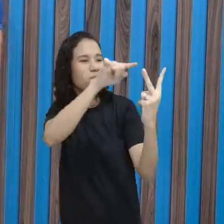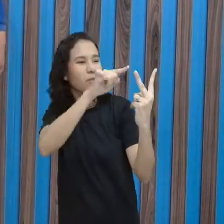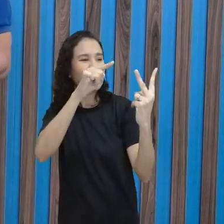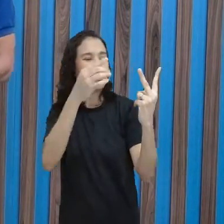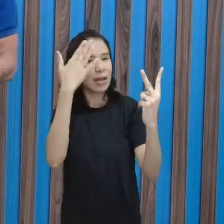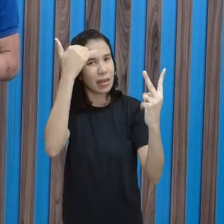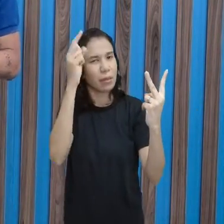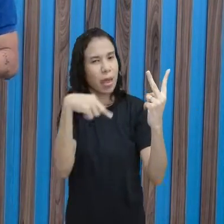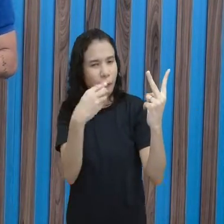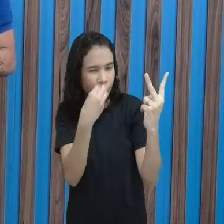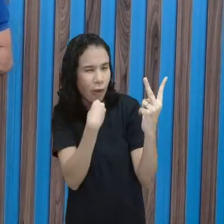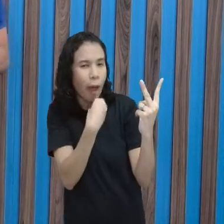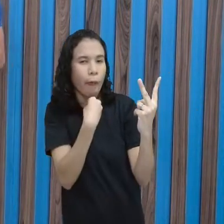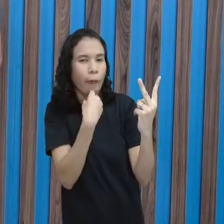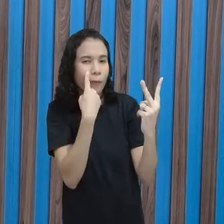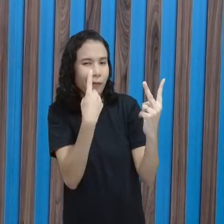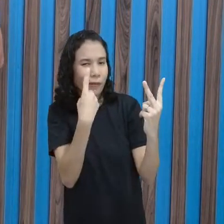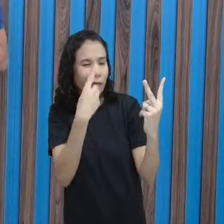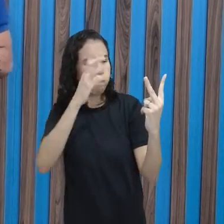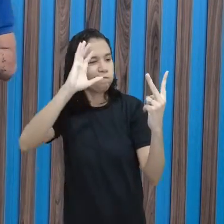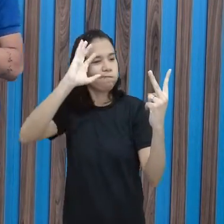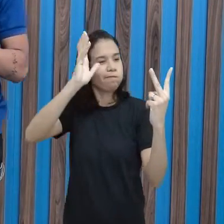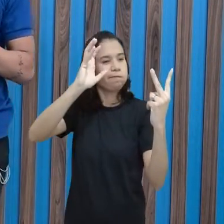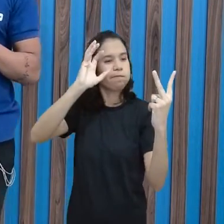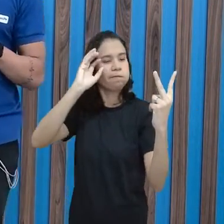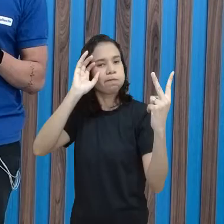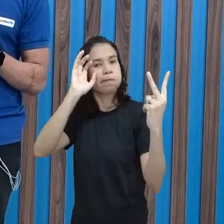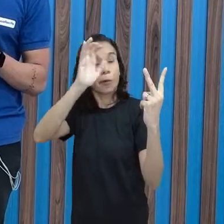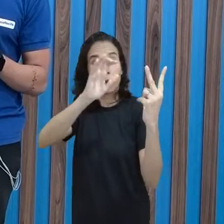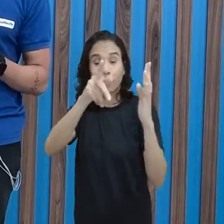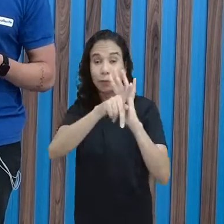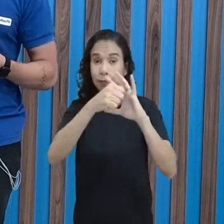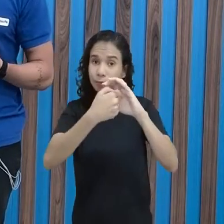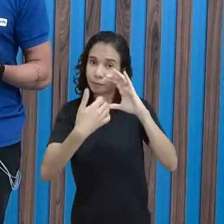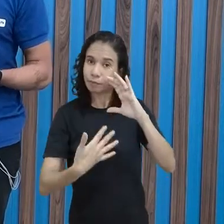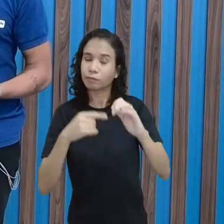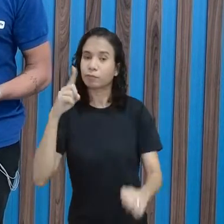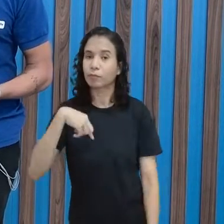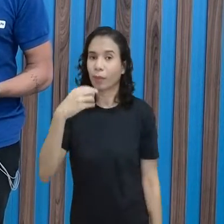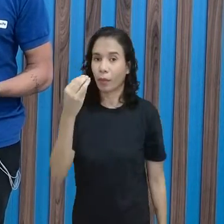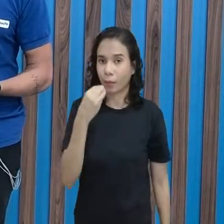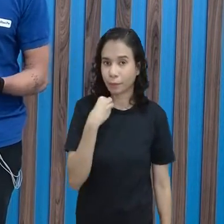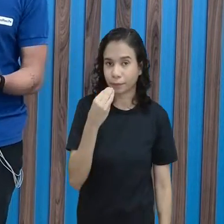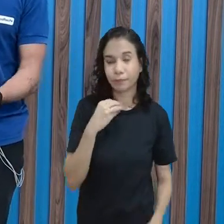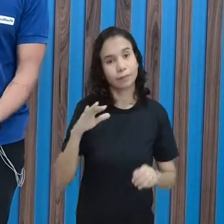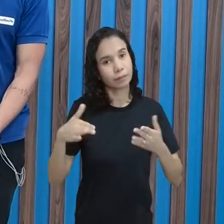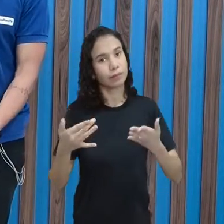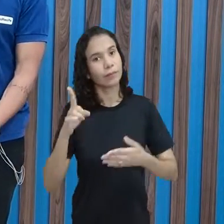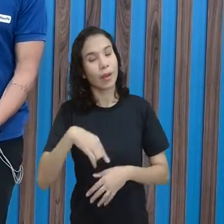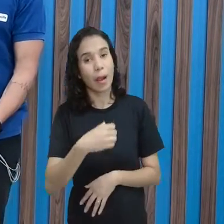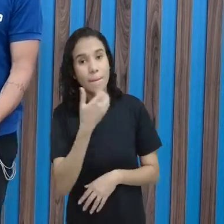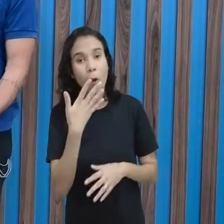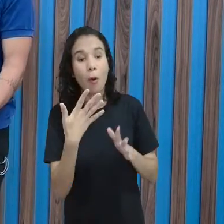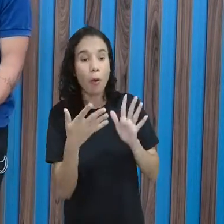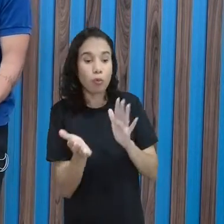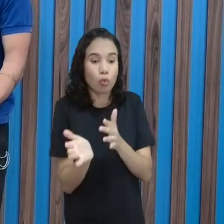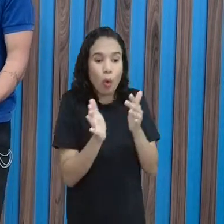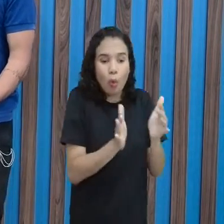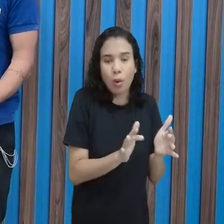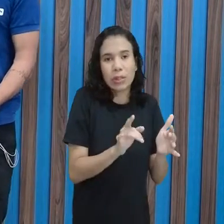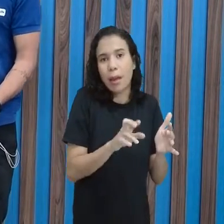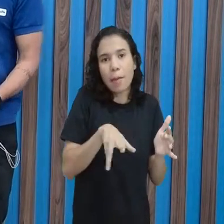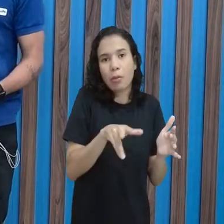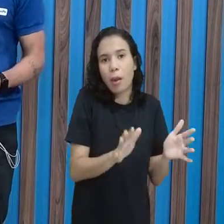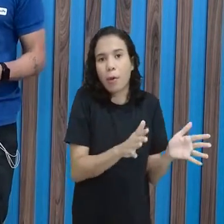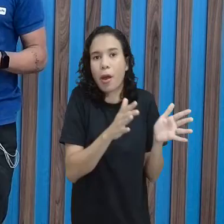o ataque é mais fraco, que a característica de ataque dela é mais fraca. Então, é boa no passe, mas não é tão boa